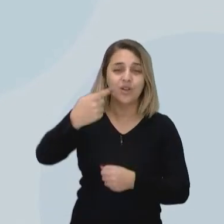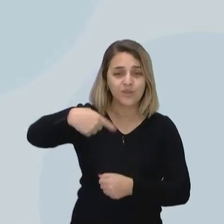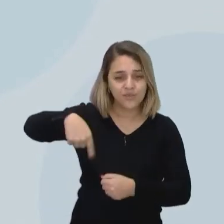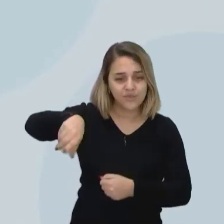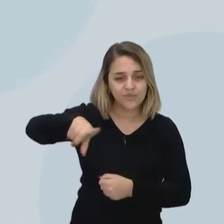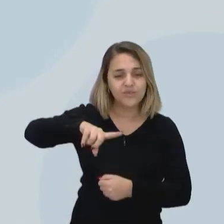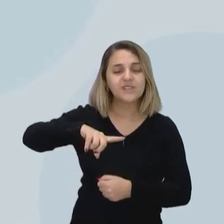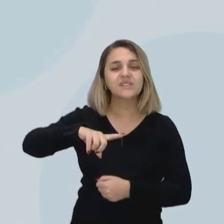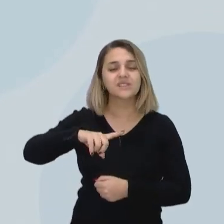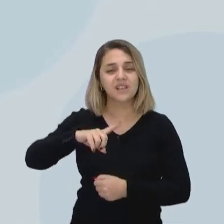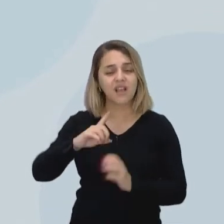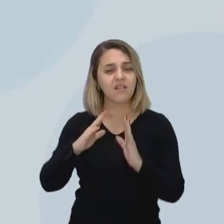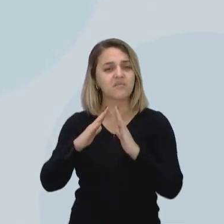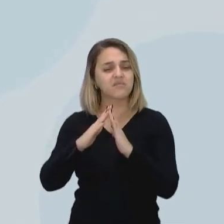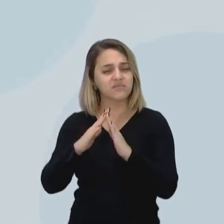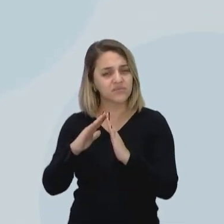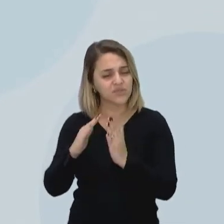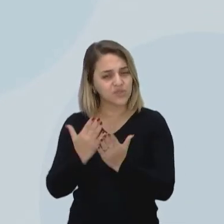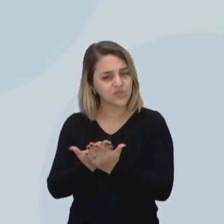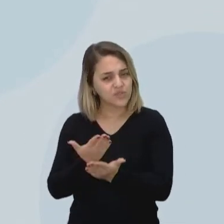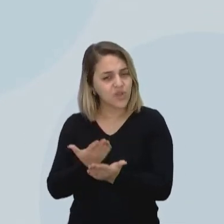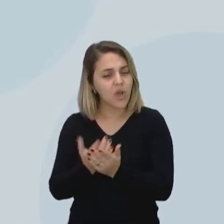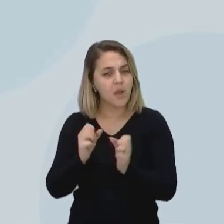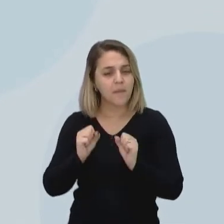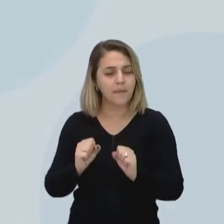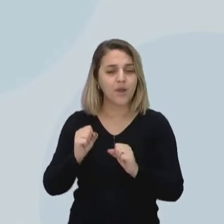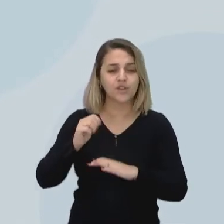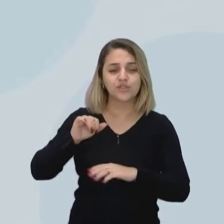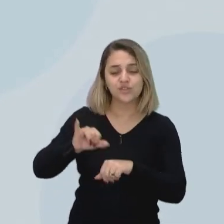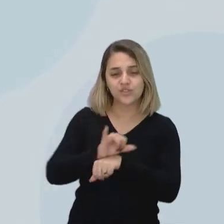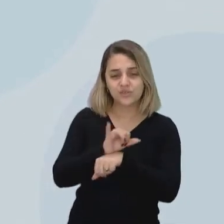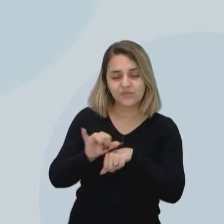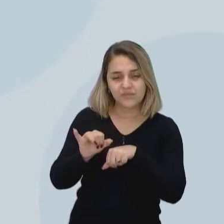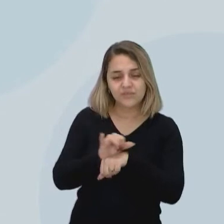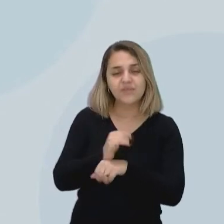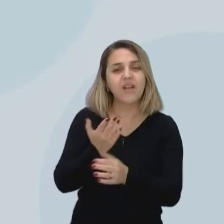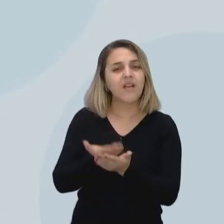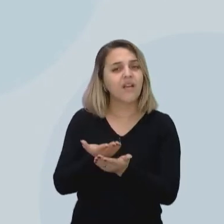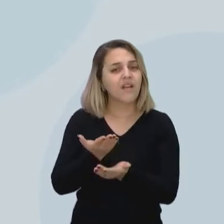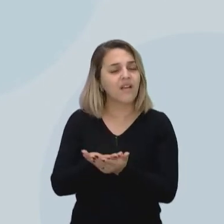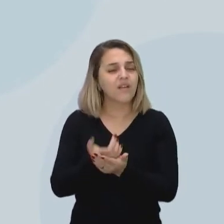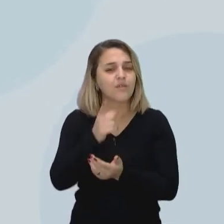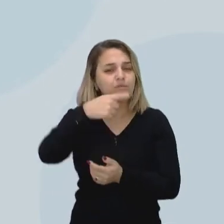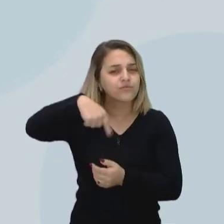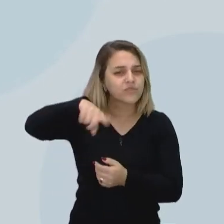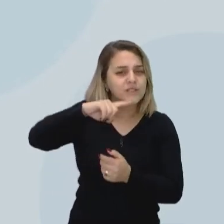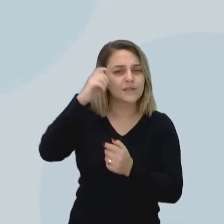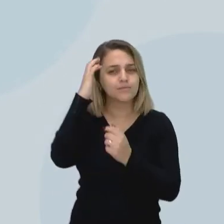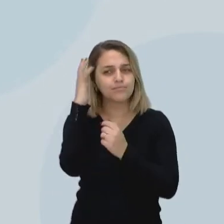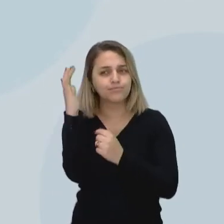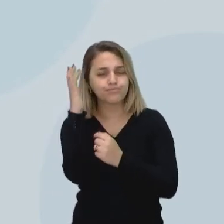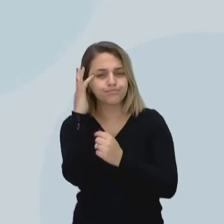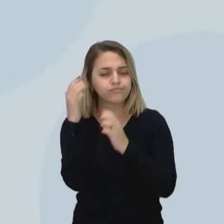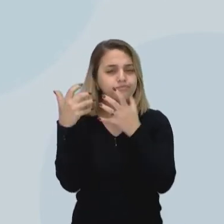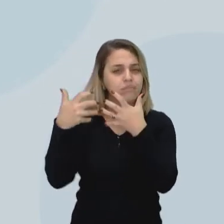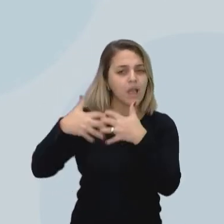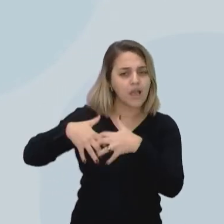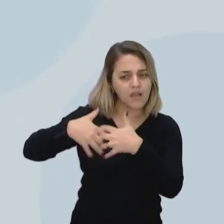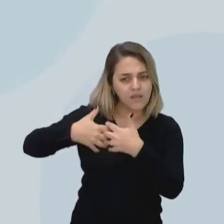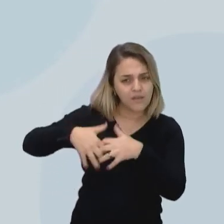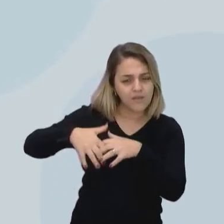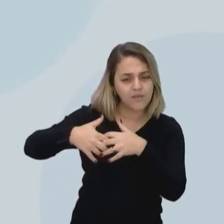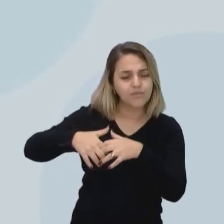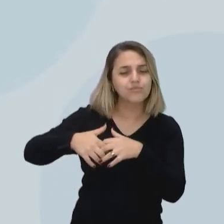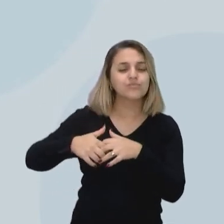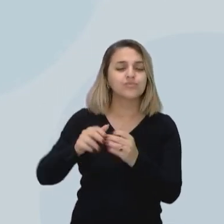fazendo aí na sua na sua escola e o desdobramento dessa nossa aula vocês podem estar pensando é conjuntamente